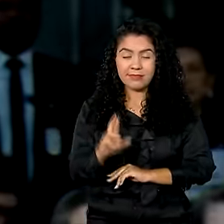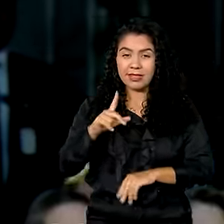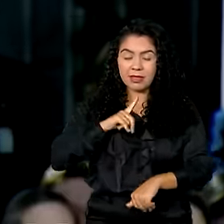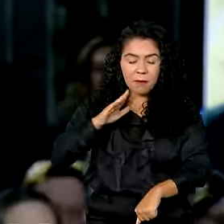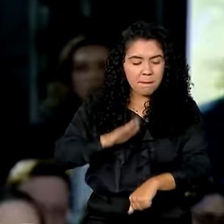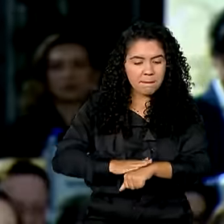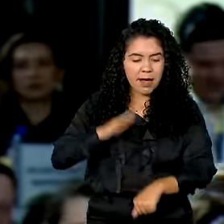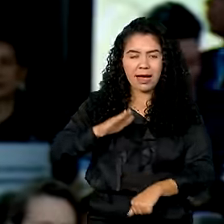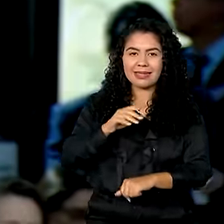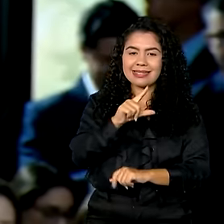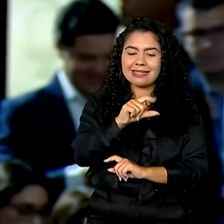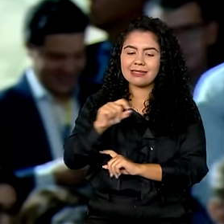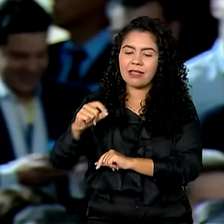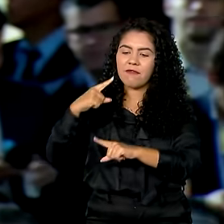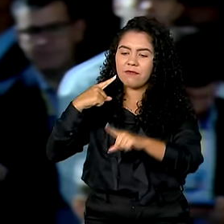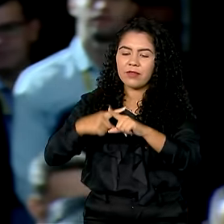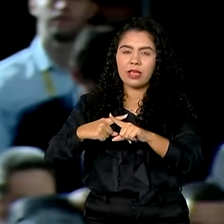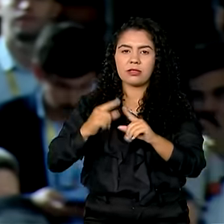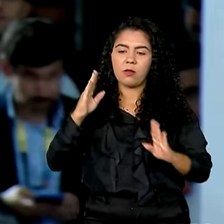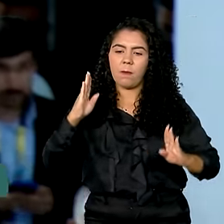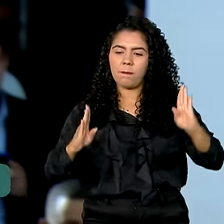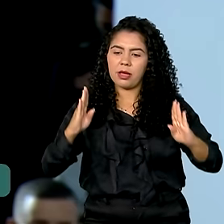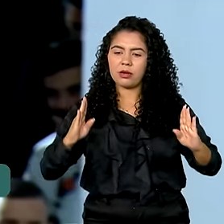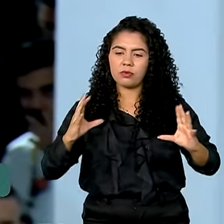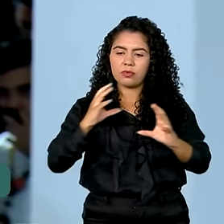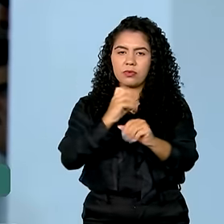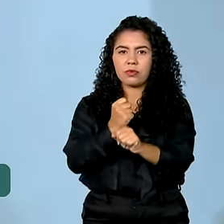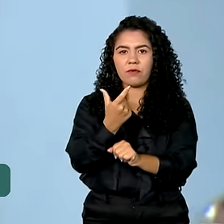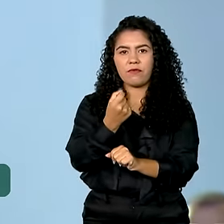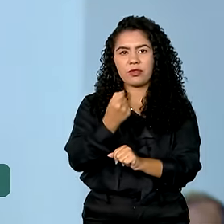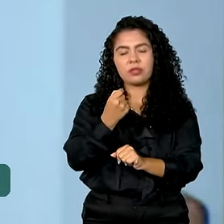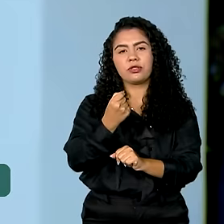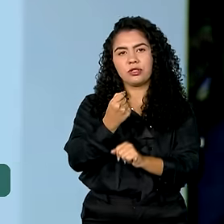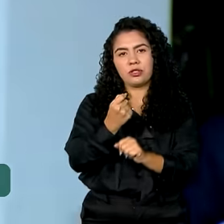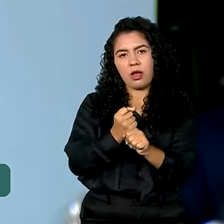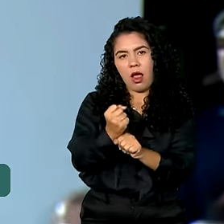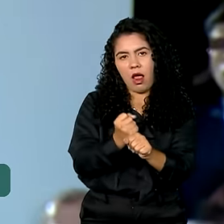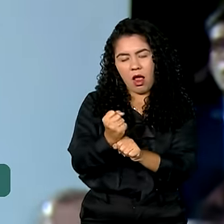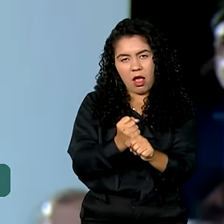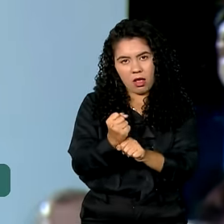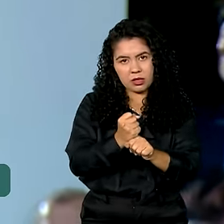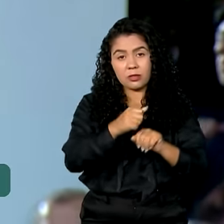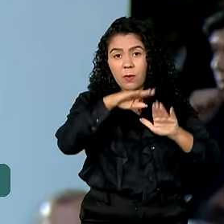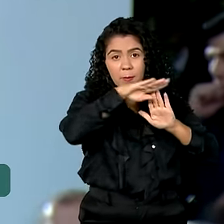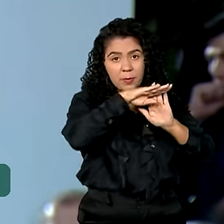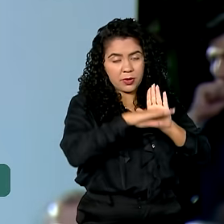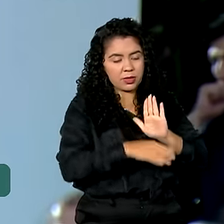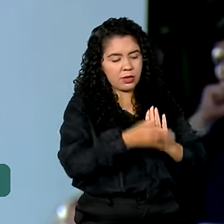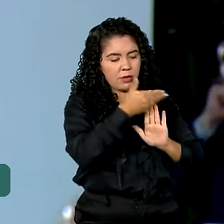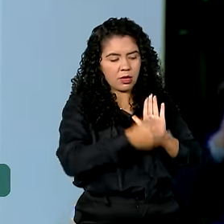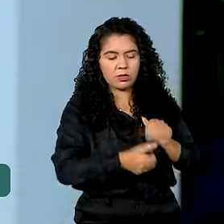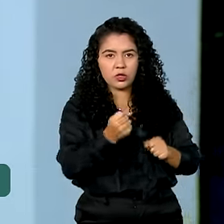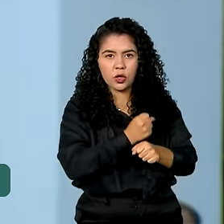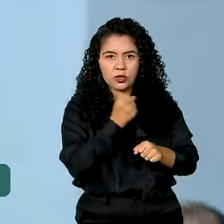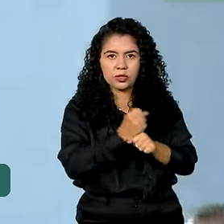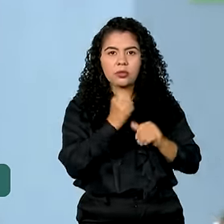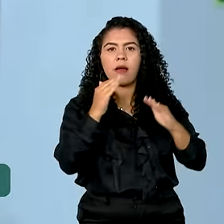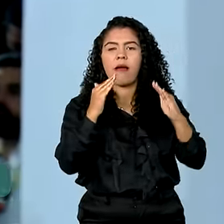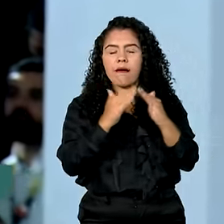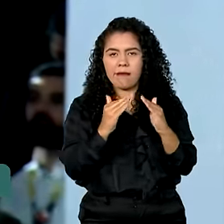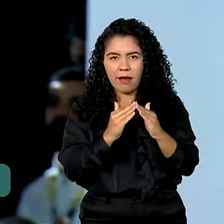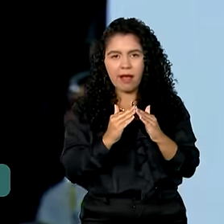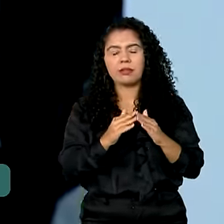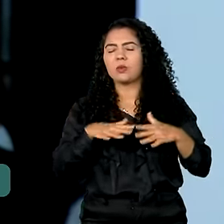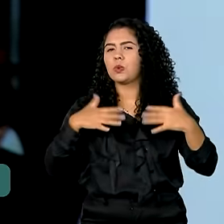de 100 vezes em 20 anos. E o Minha Casa Minha Vida teve muito, muita influência nisso. Ele deu